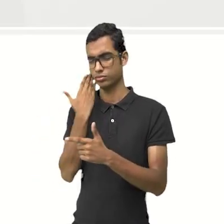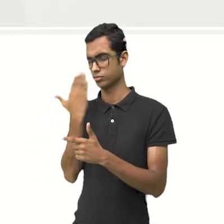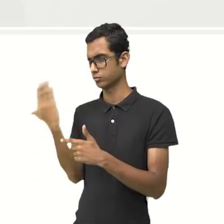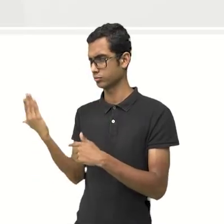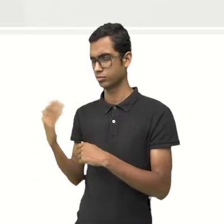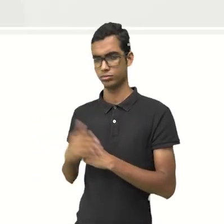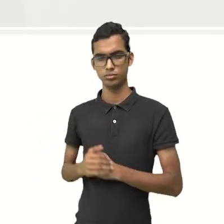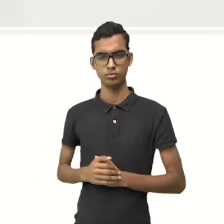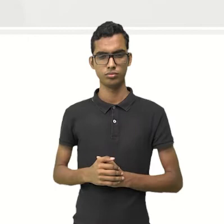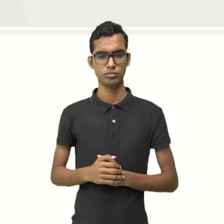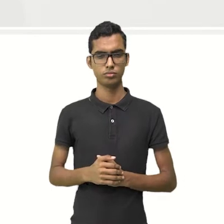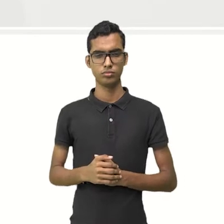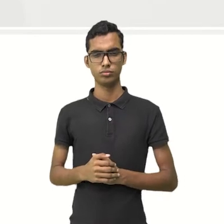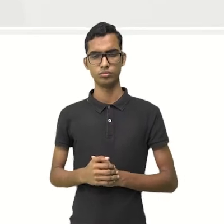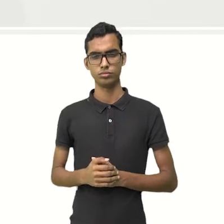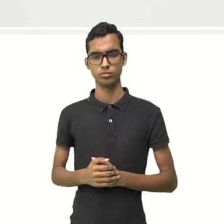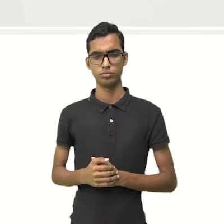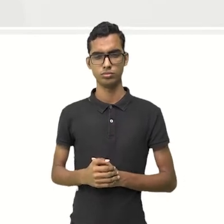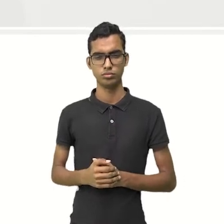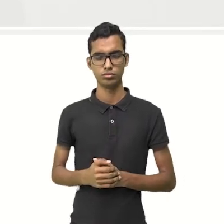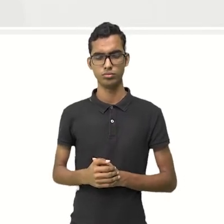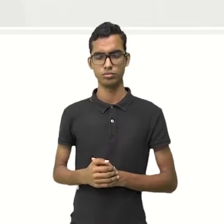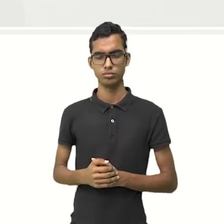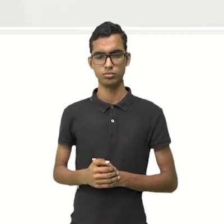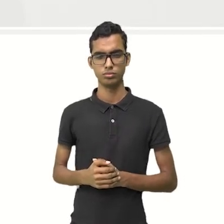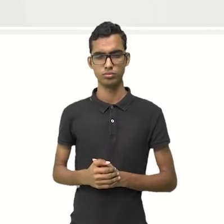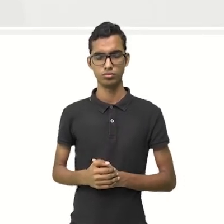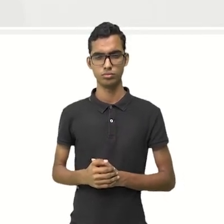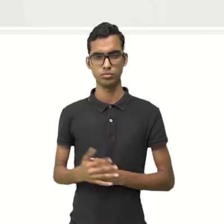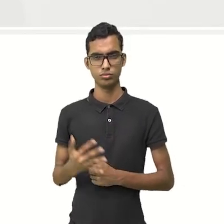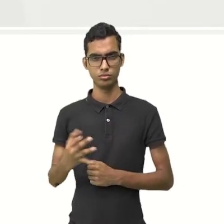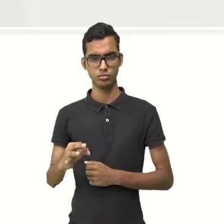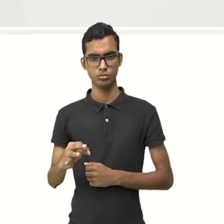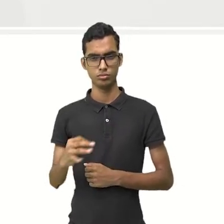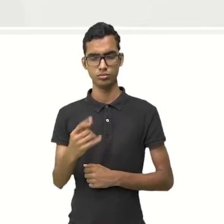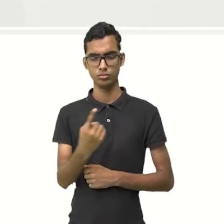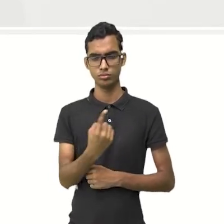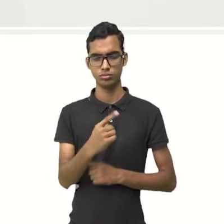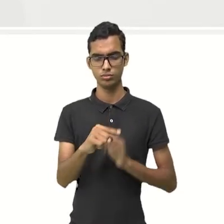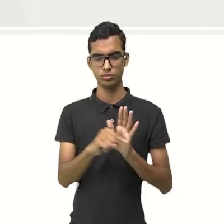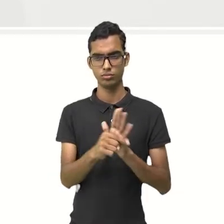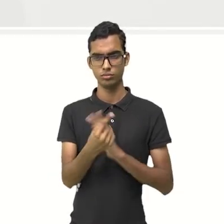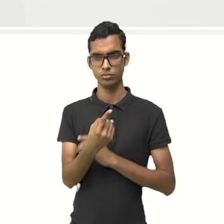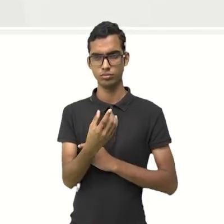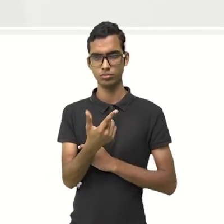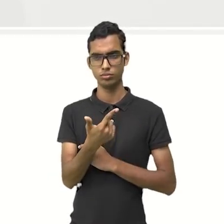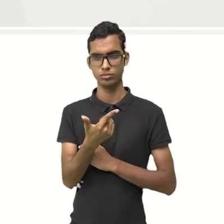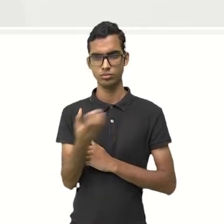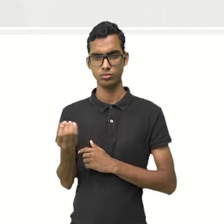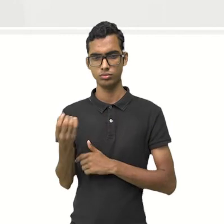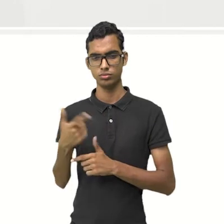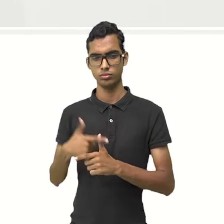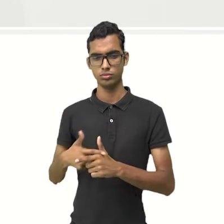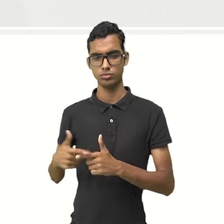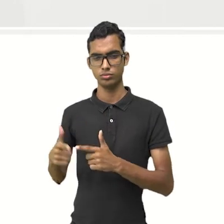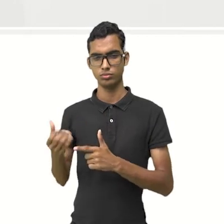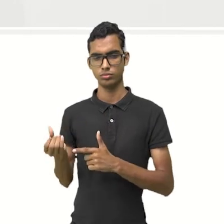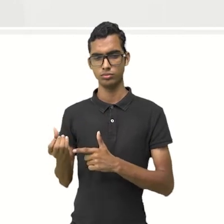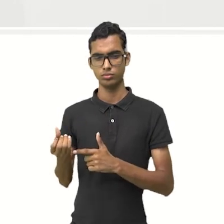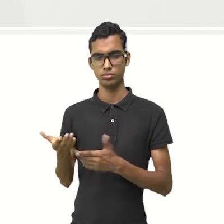Algo dividido por 6, beleza? Então, nós temos aqui um número negativo, olha lá.